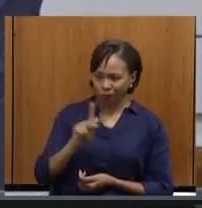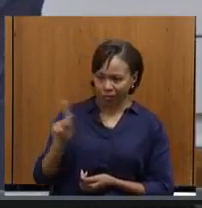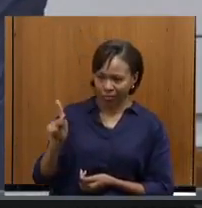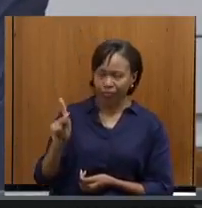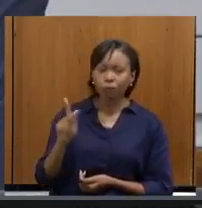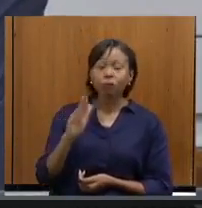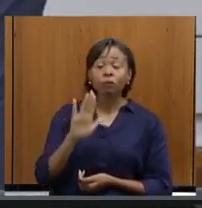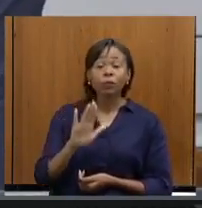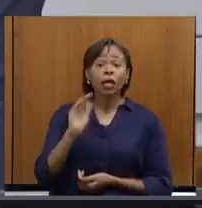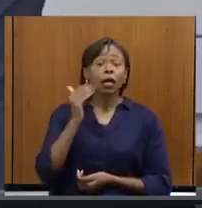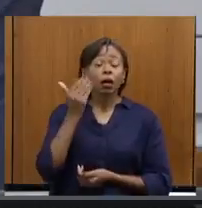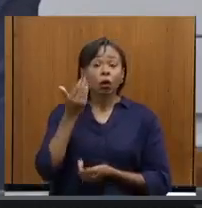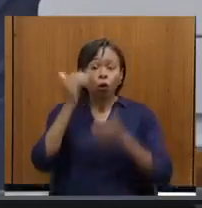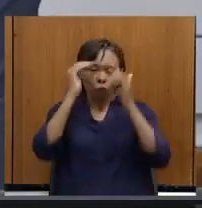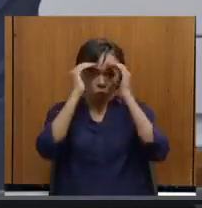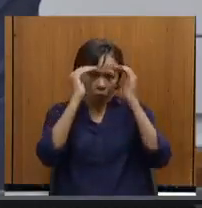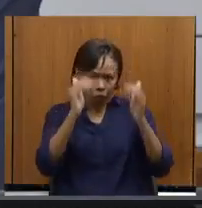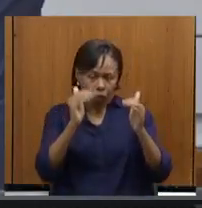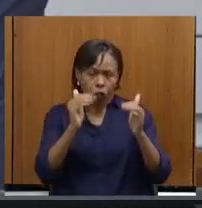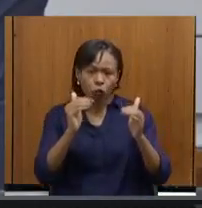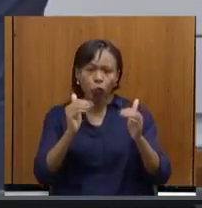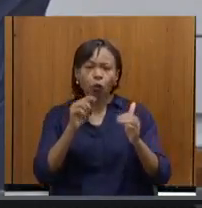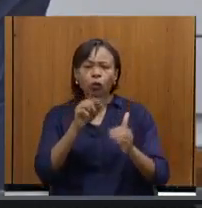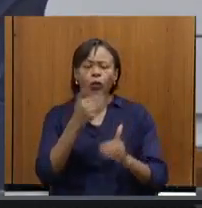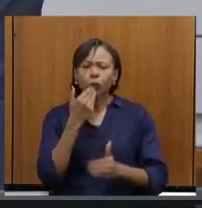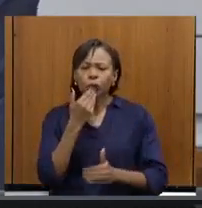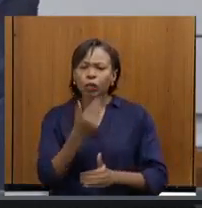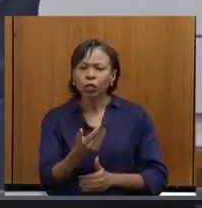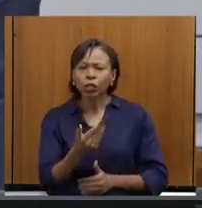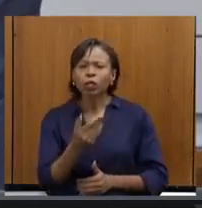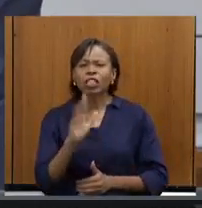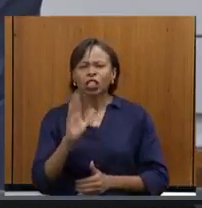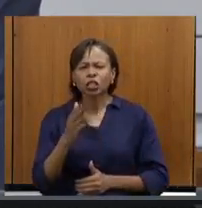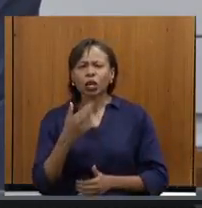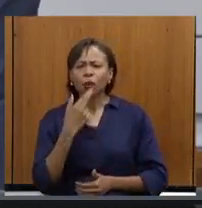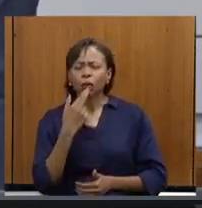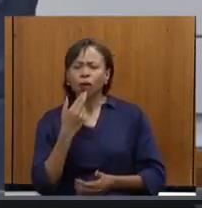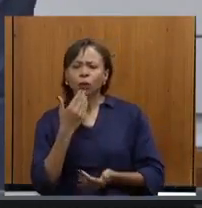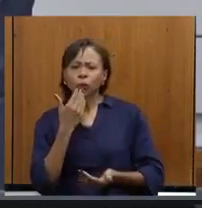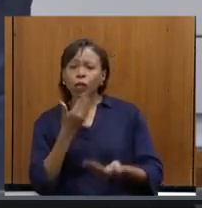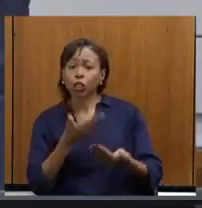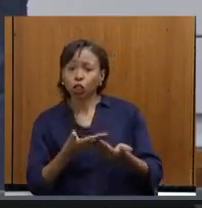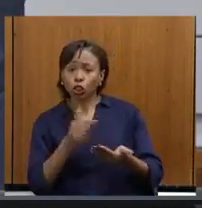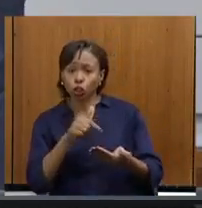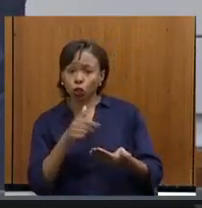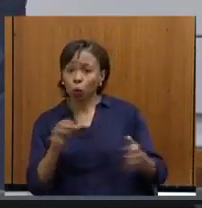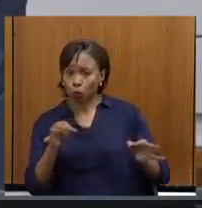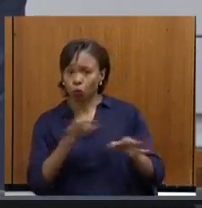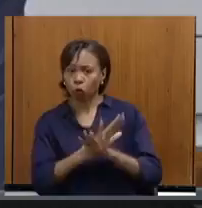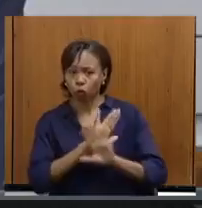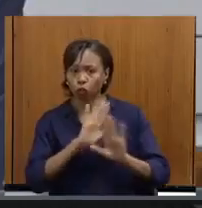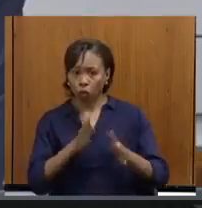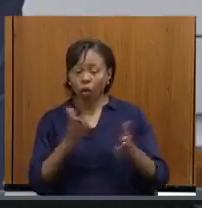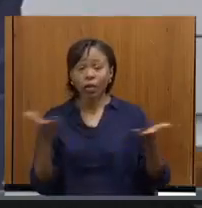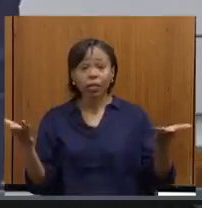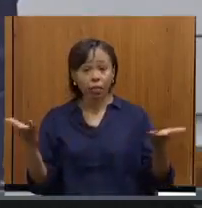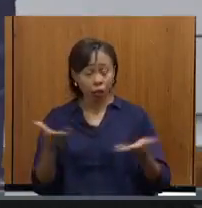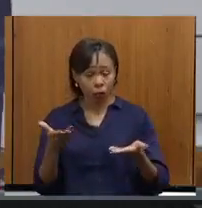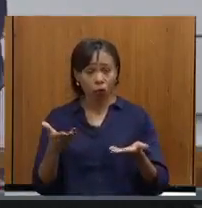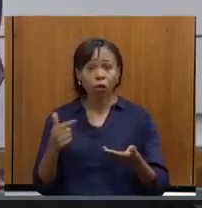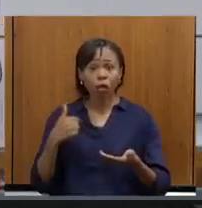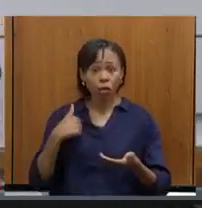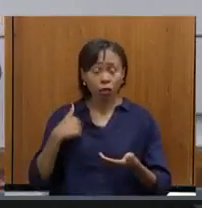atendendo aí de pronto, secretário, uma solicitação do senhor, nós já estamos com o requerimento pronto e eu passo aqui já fazendo,